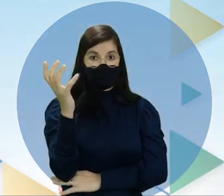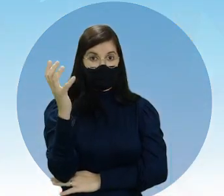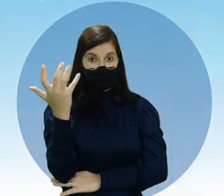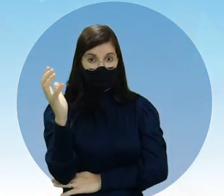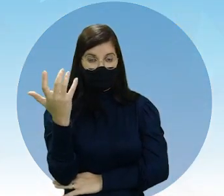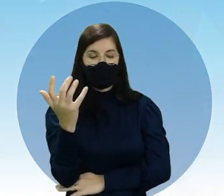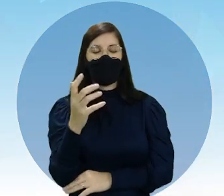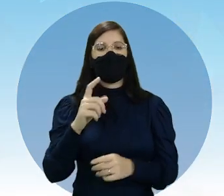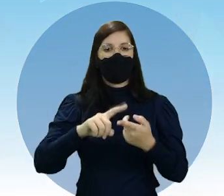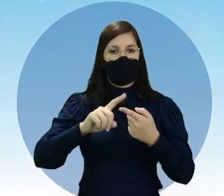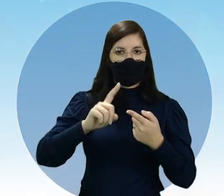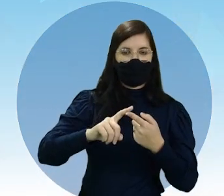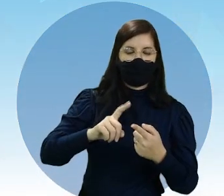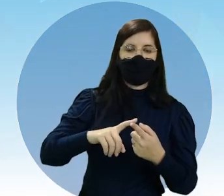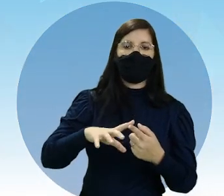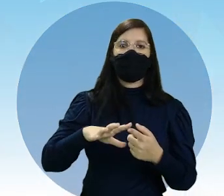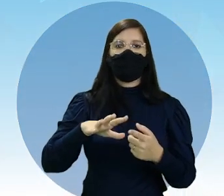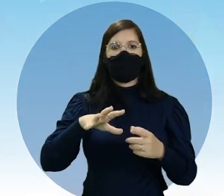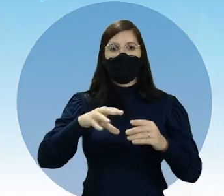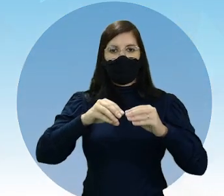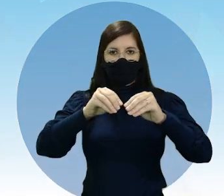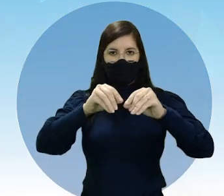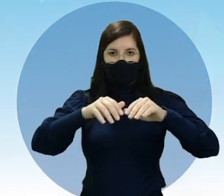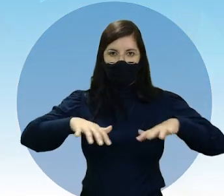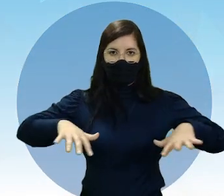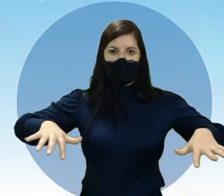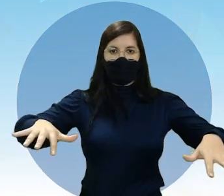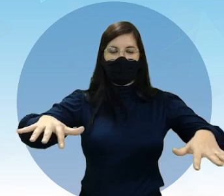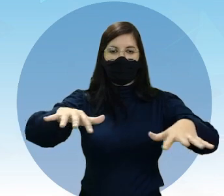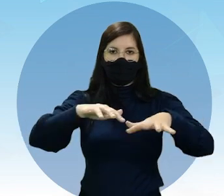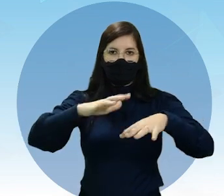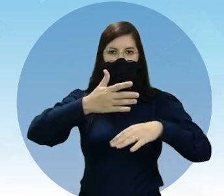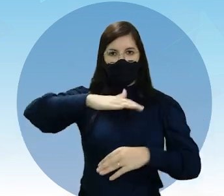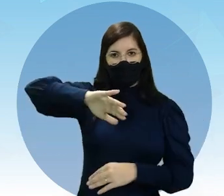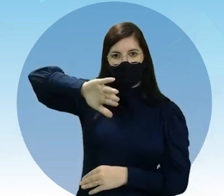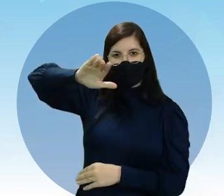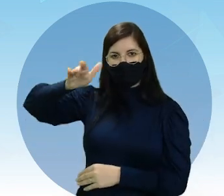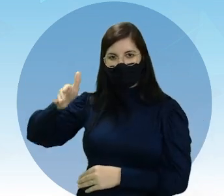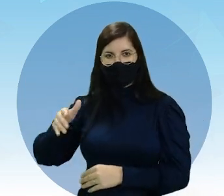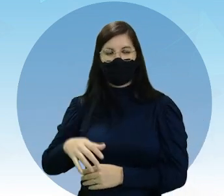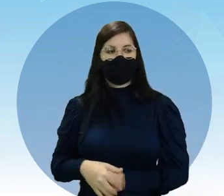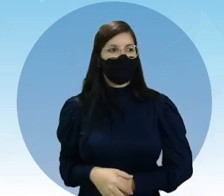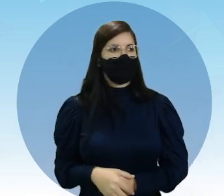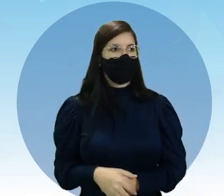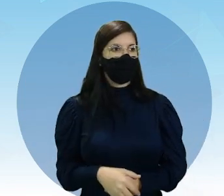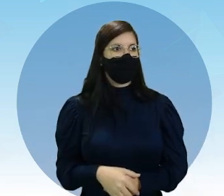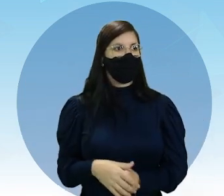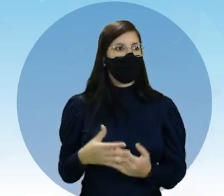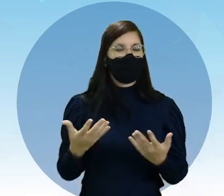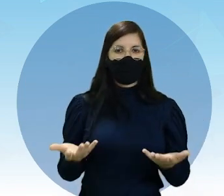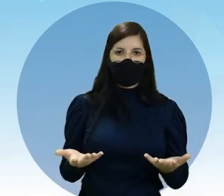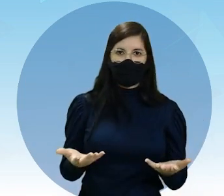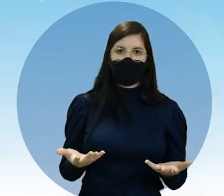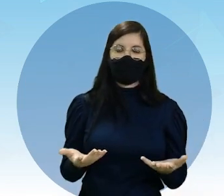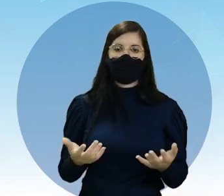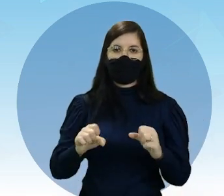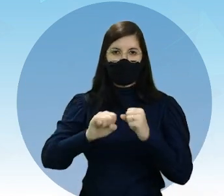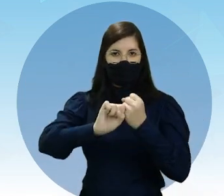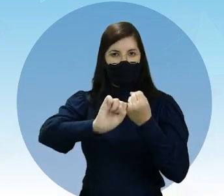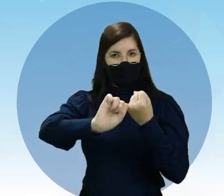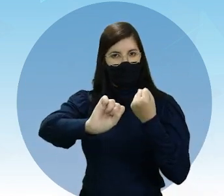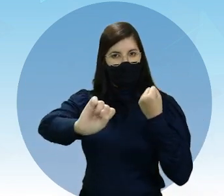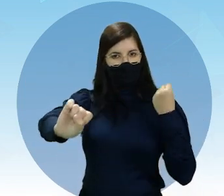e também de solo e do nosso relevo. Quando se fala da extensão